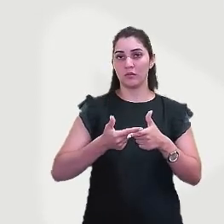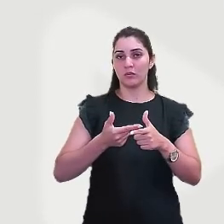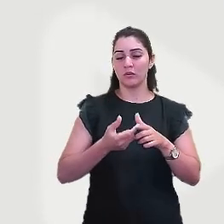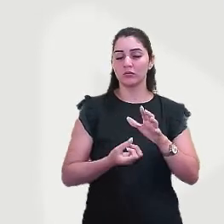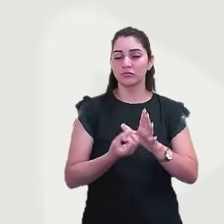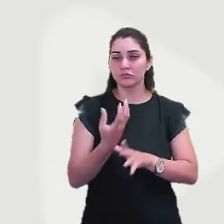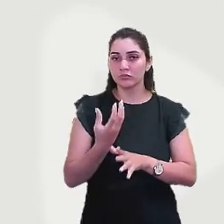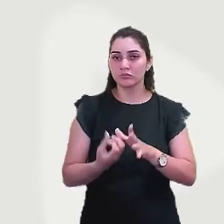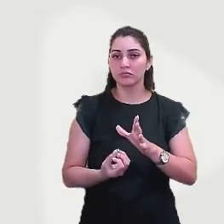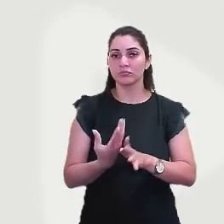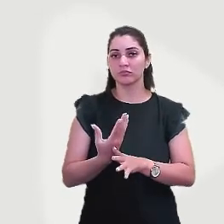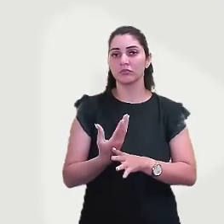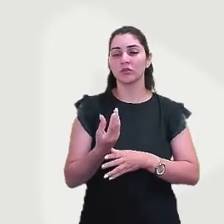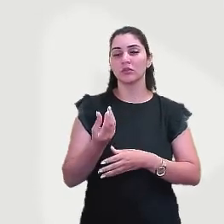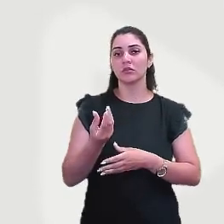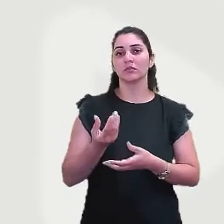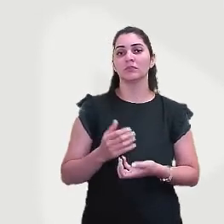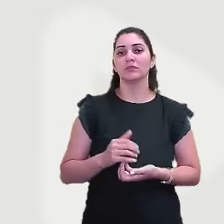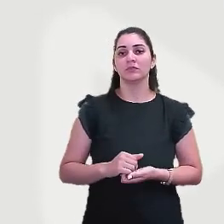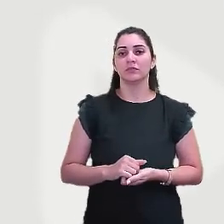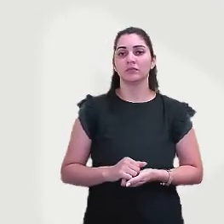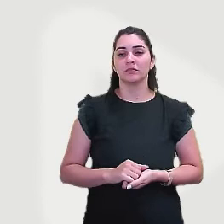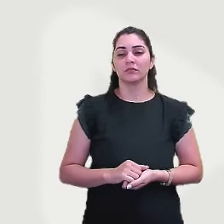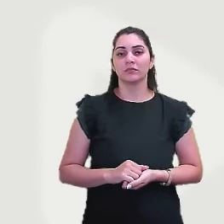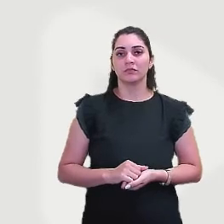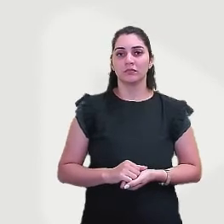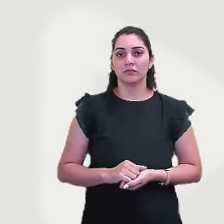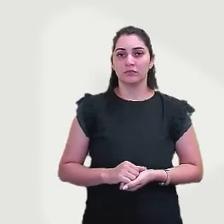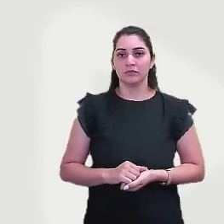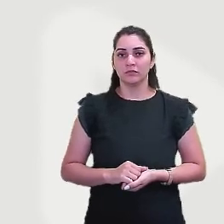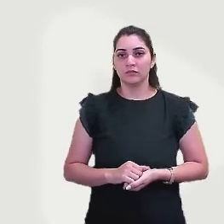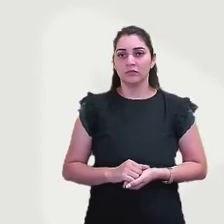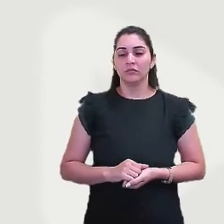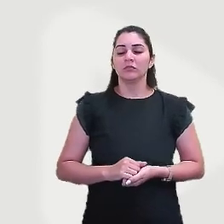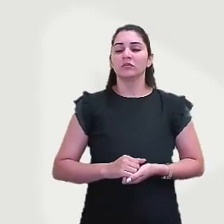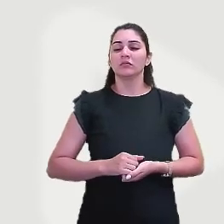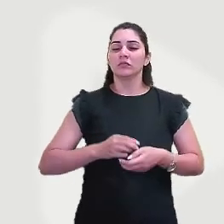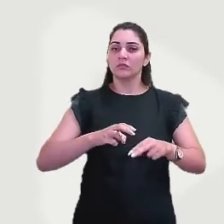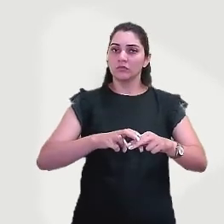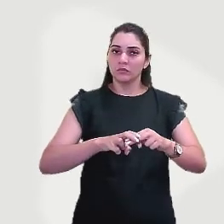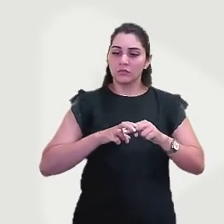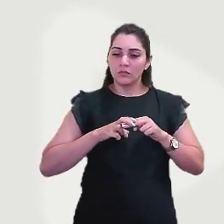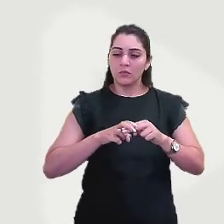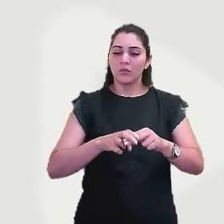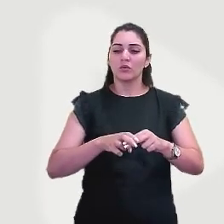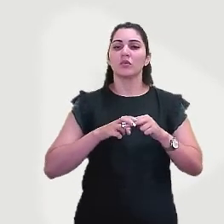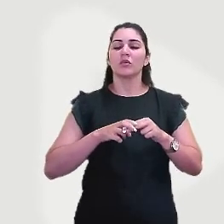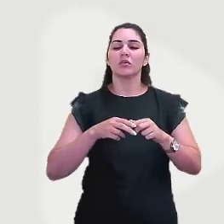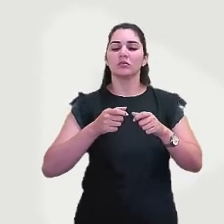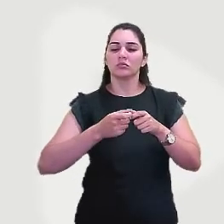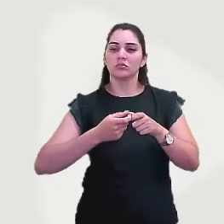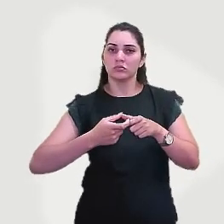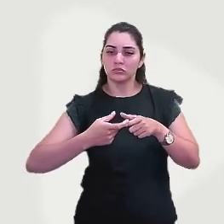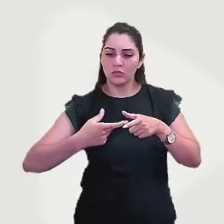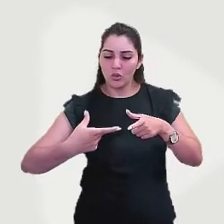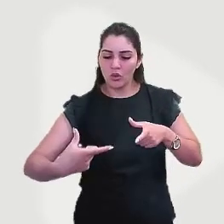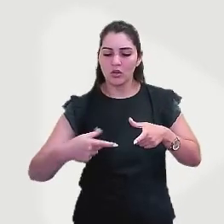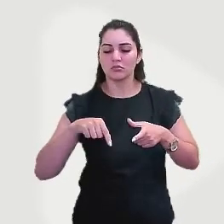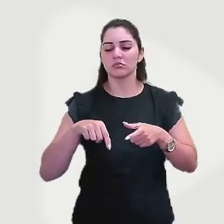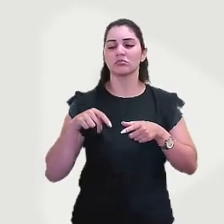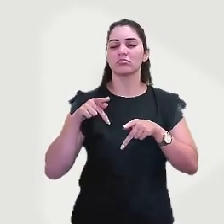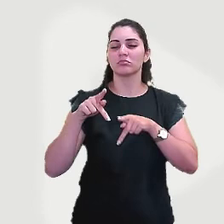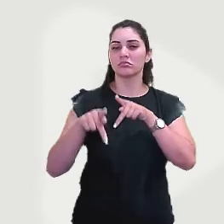surgindo com... foram surgindo decorrentes, realmente, do crescimento, né? Da